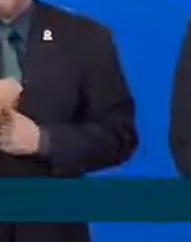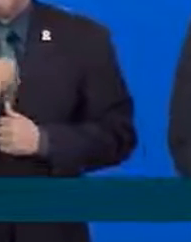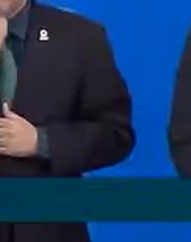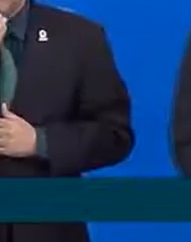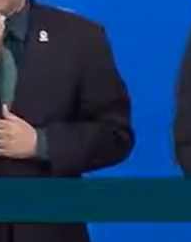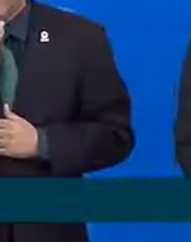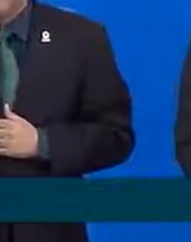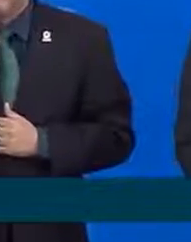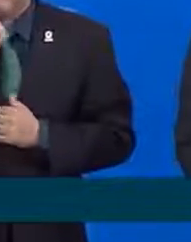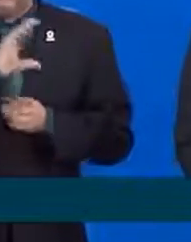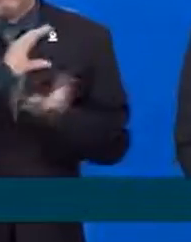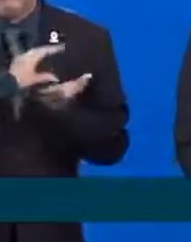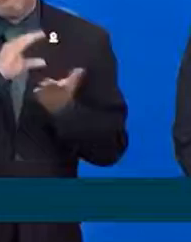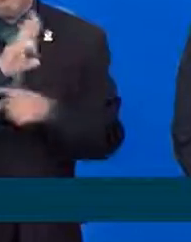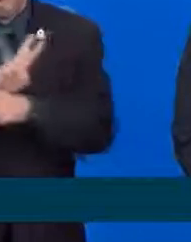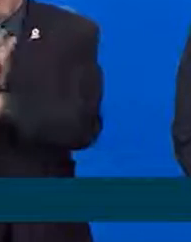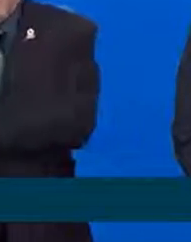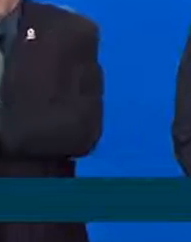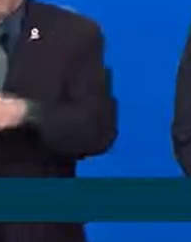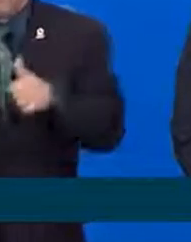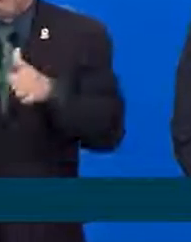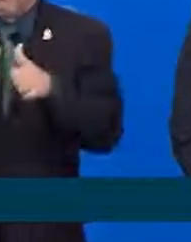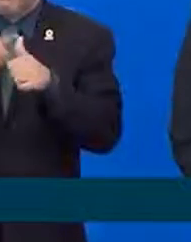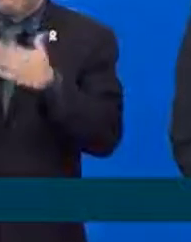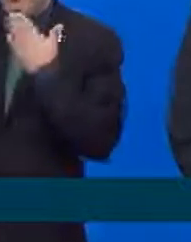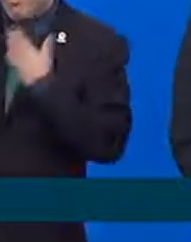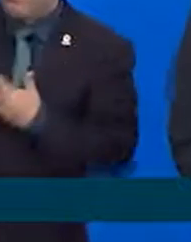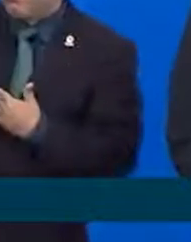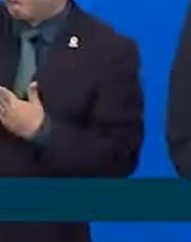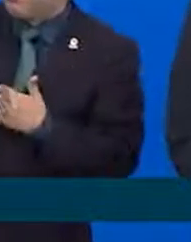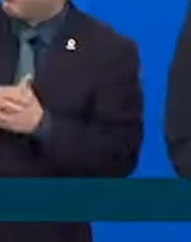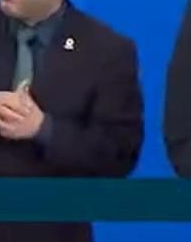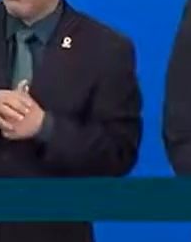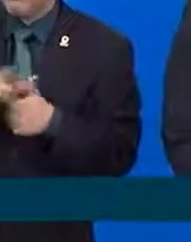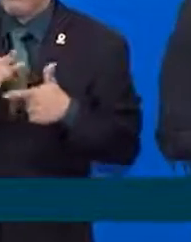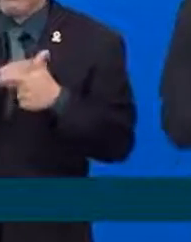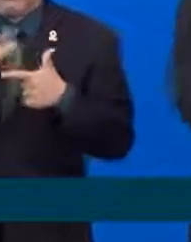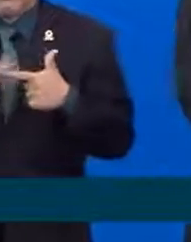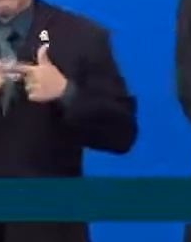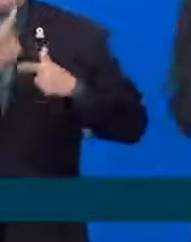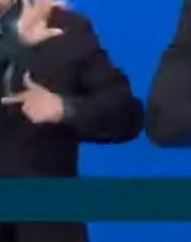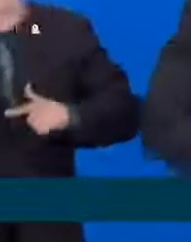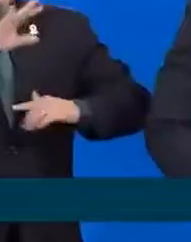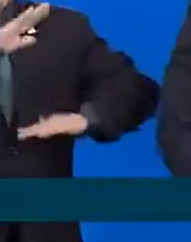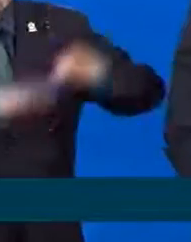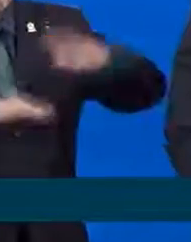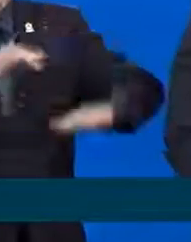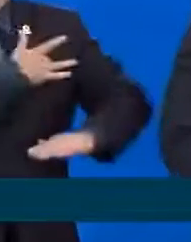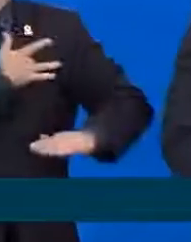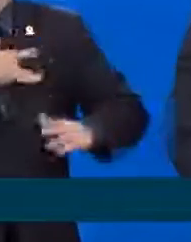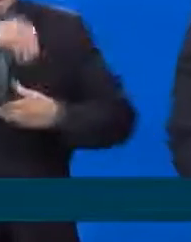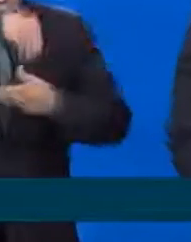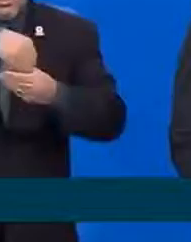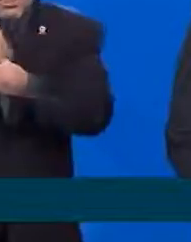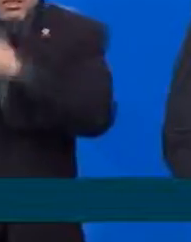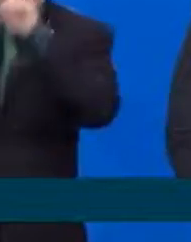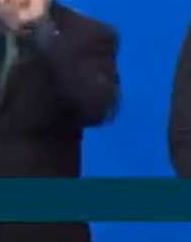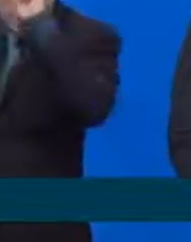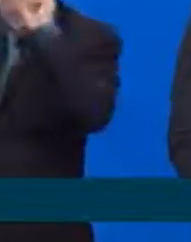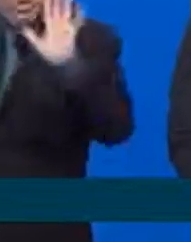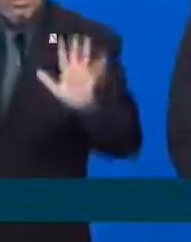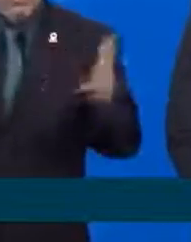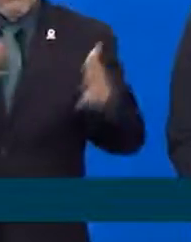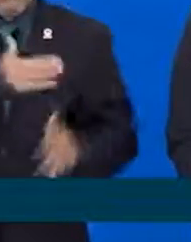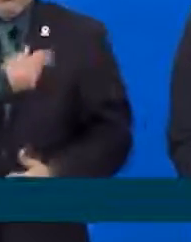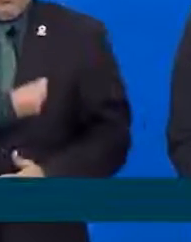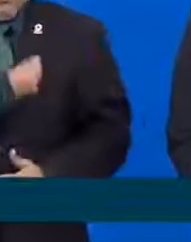quando eu falo em reconhecimento, porque primeiro Deus e depois os profissionais de saúde da Santa Casa de Juiz de Fora salvaram a minha vida.